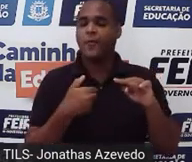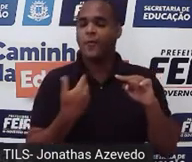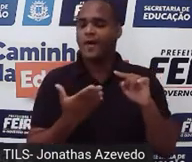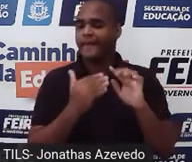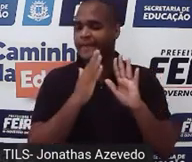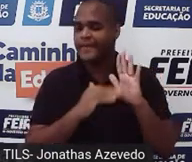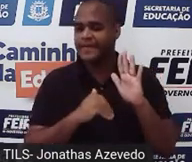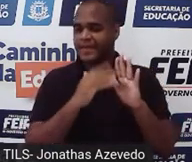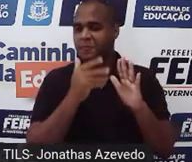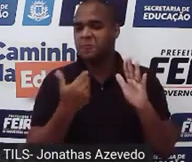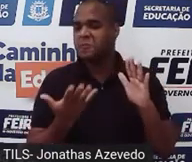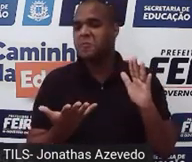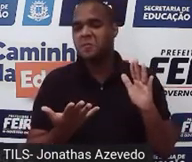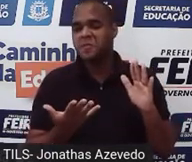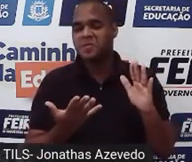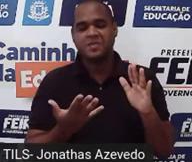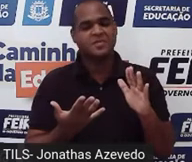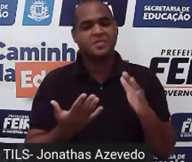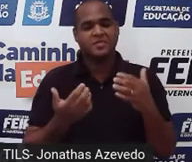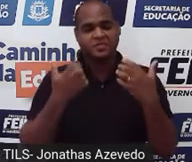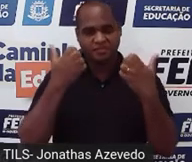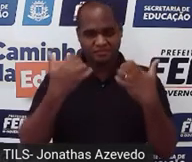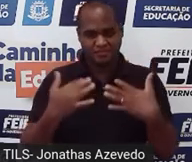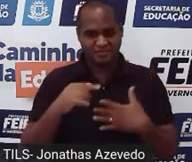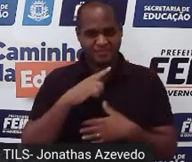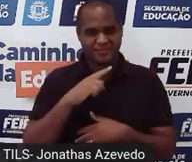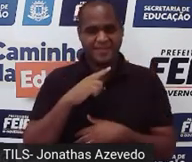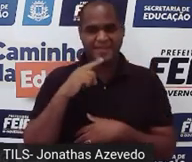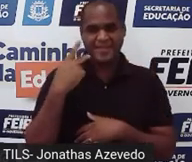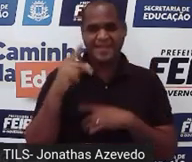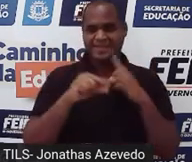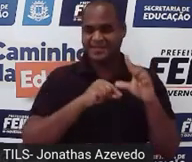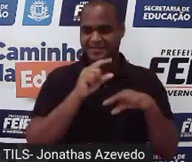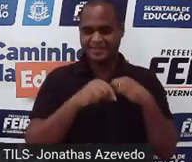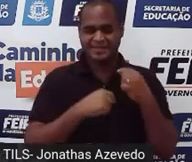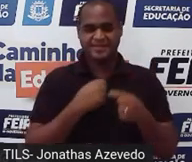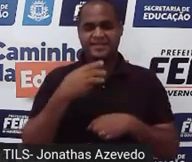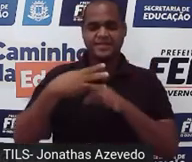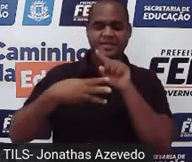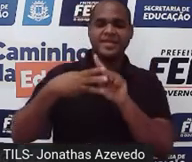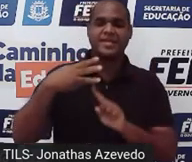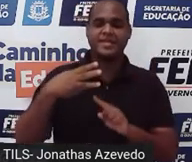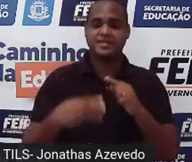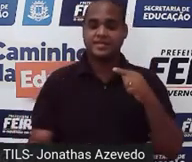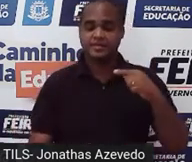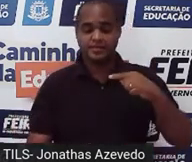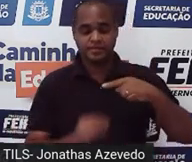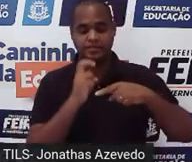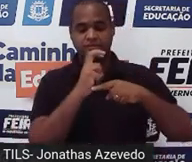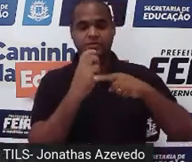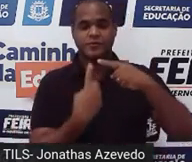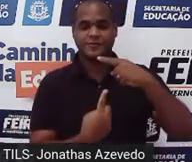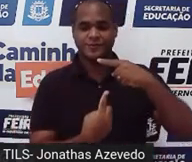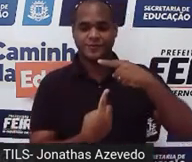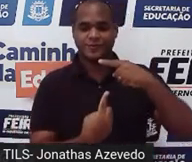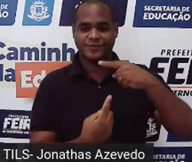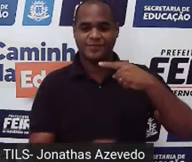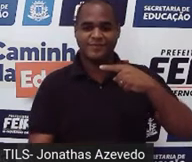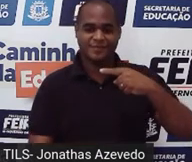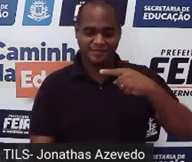pintada dessa figura? Eu vou te dar três opções. Primeira opção, a fração 5 por 1.